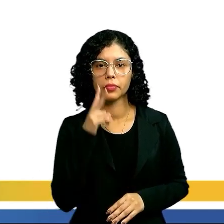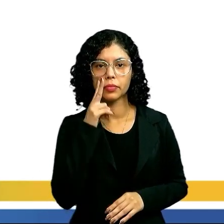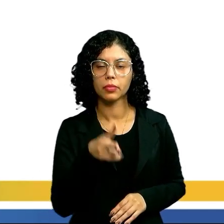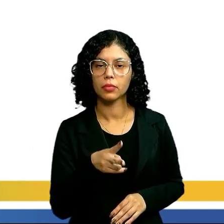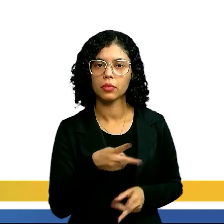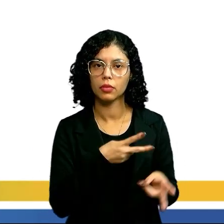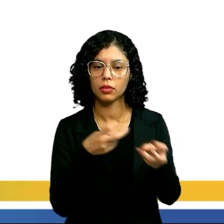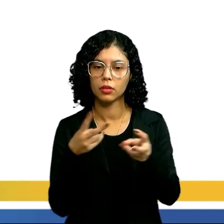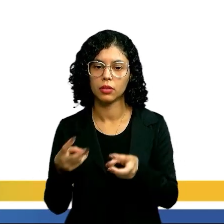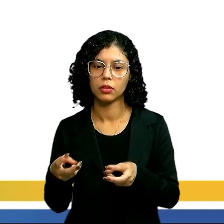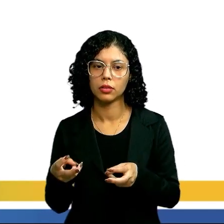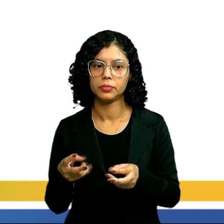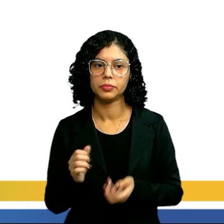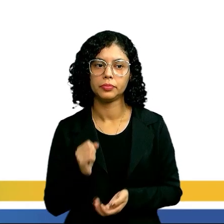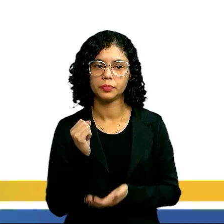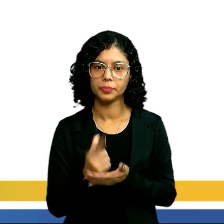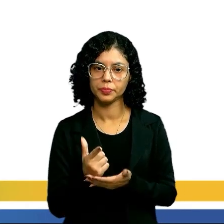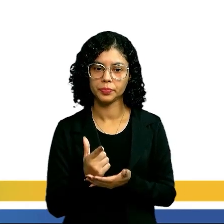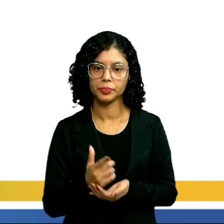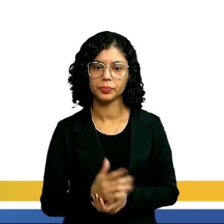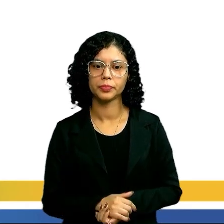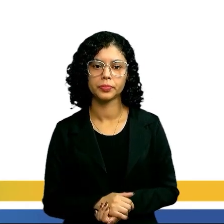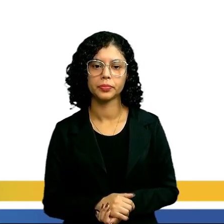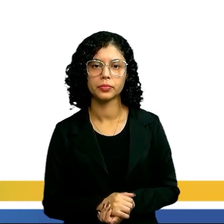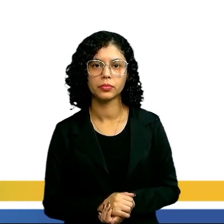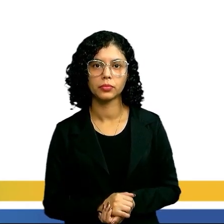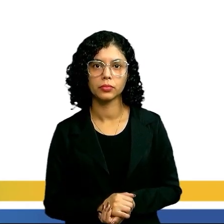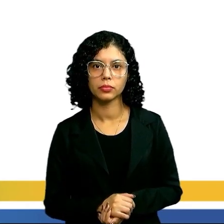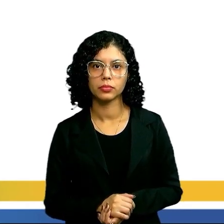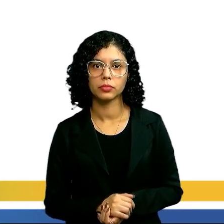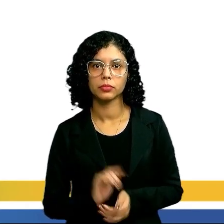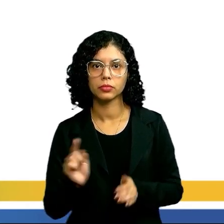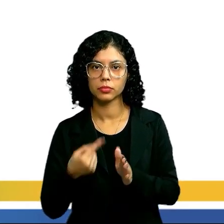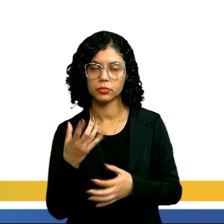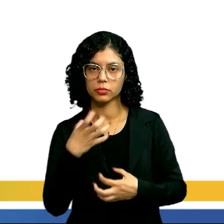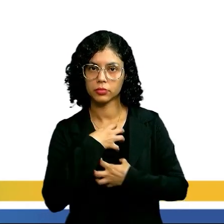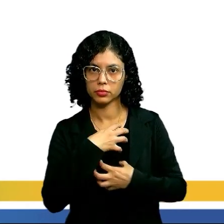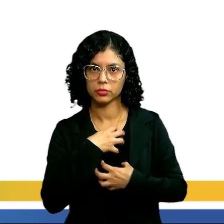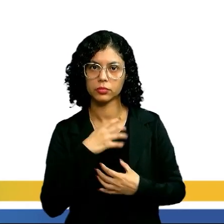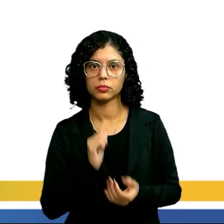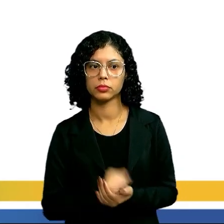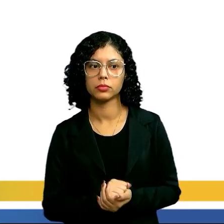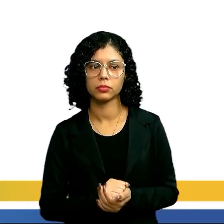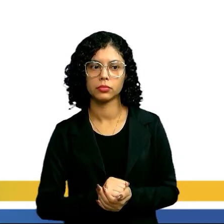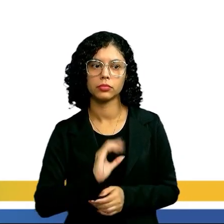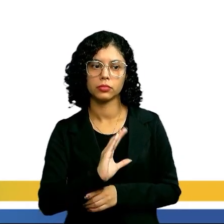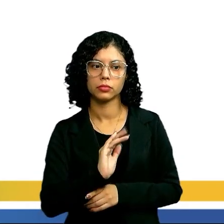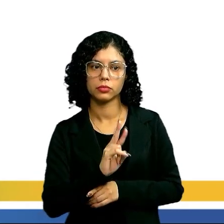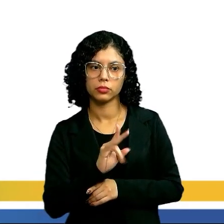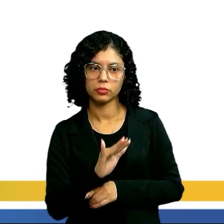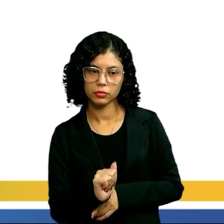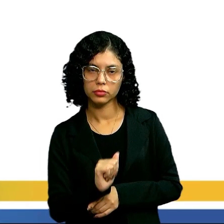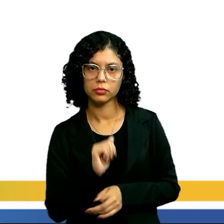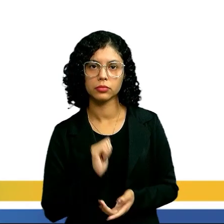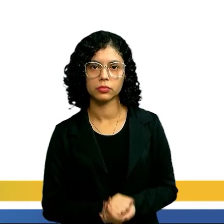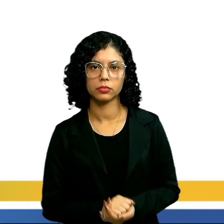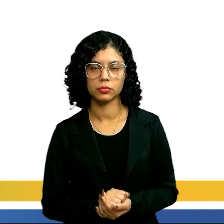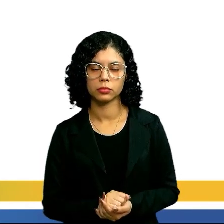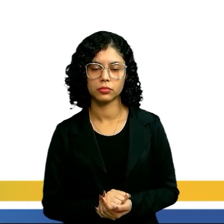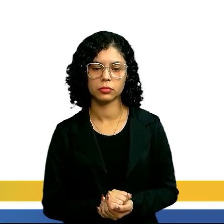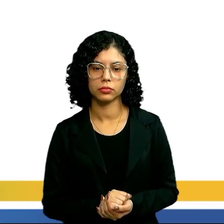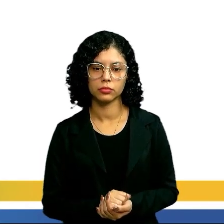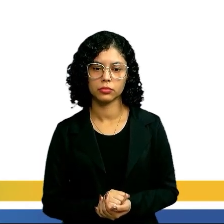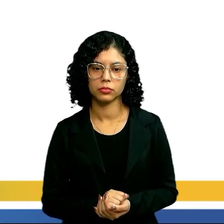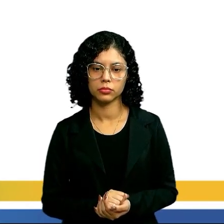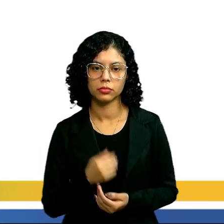Observa a compra, tá? No primeiro momento, castanha de caju, tá?